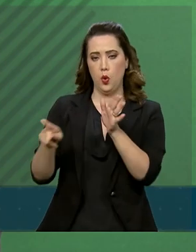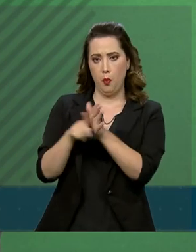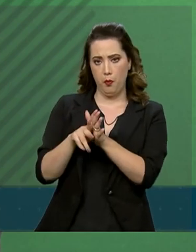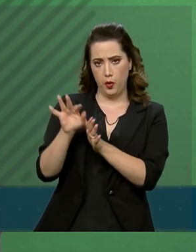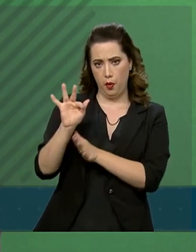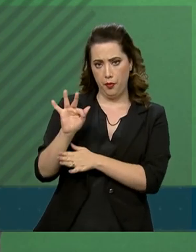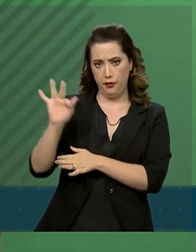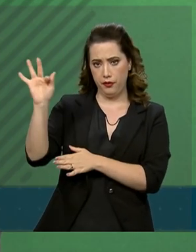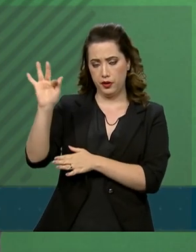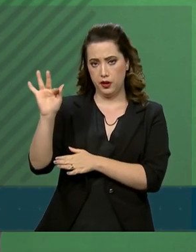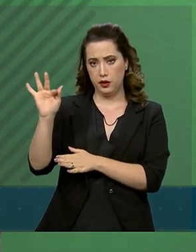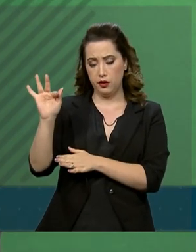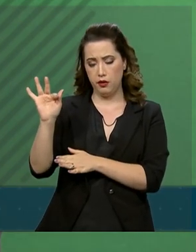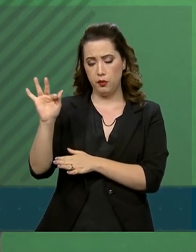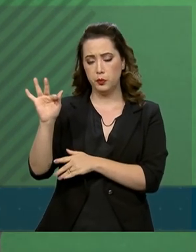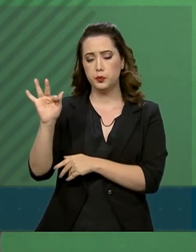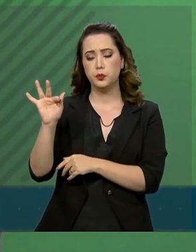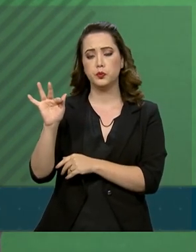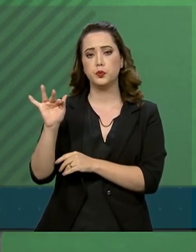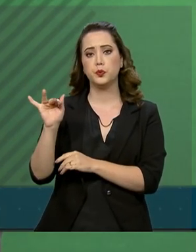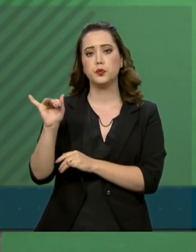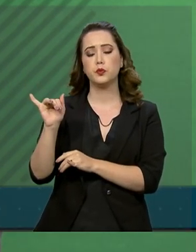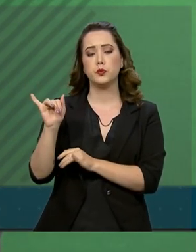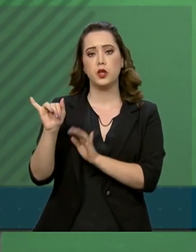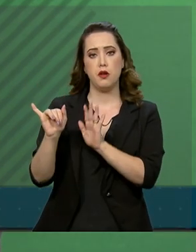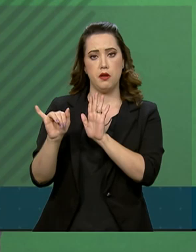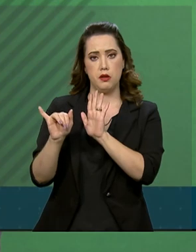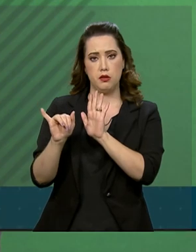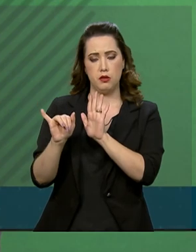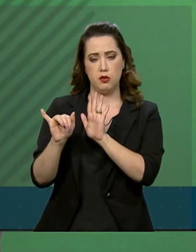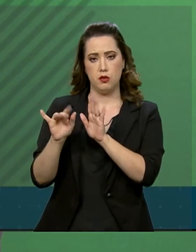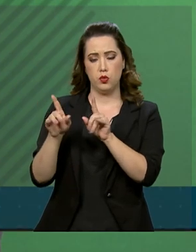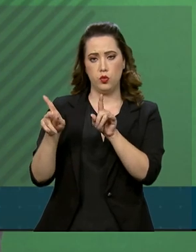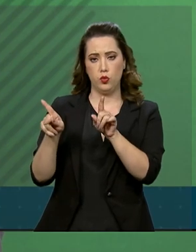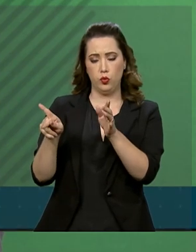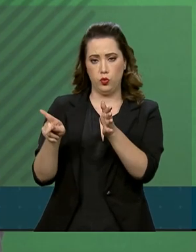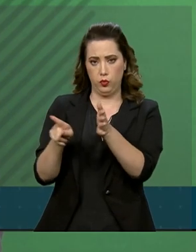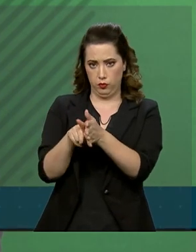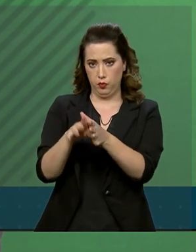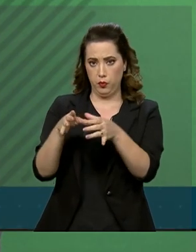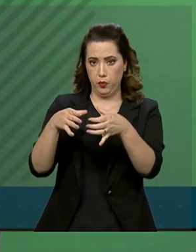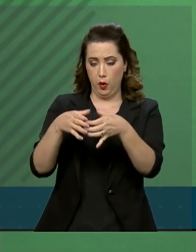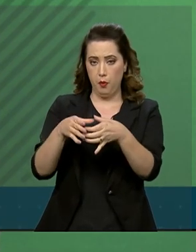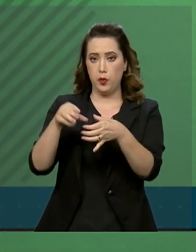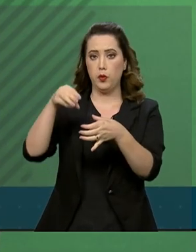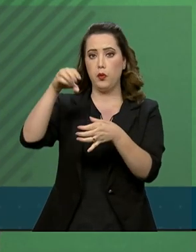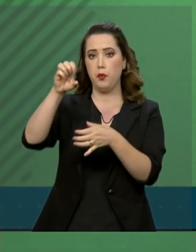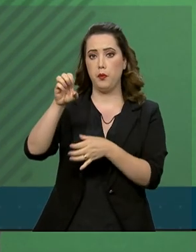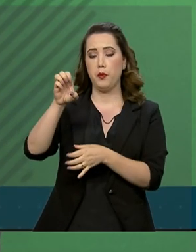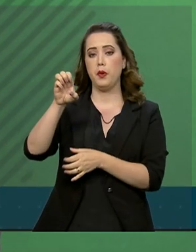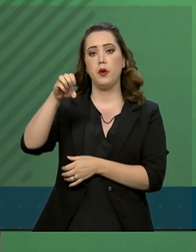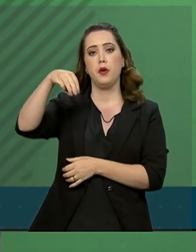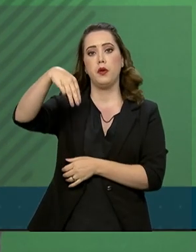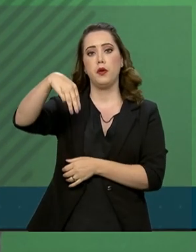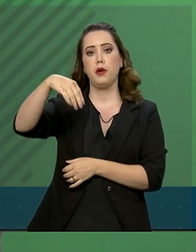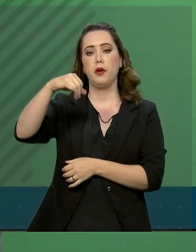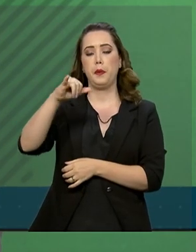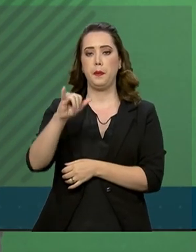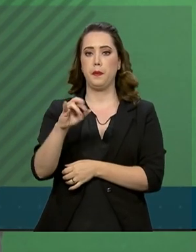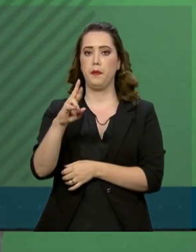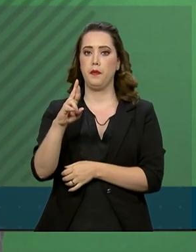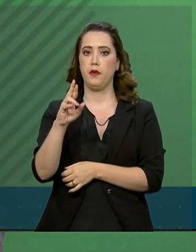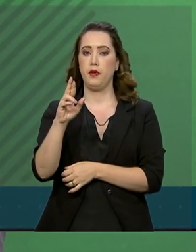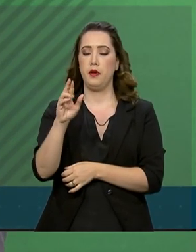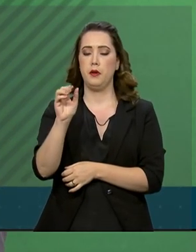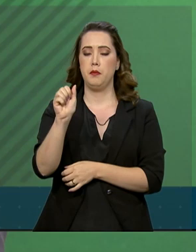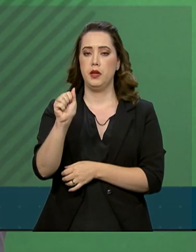para Identidade e Nacionalidade dos Emirados Árabes Unidos. Foram tratadas questões